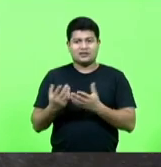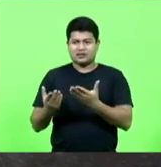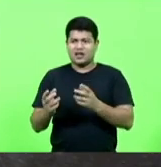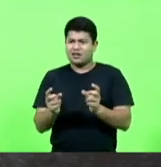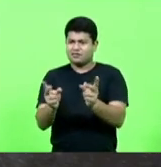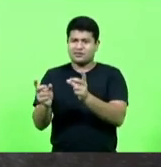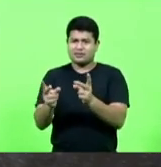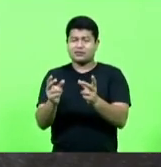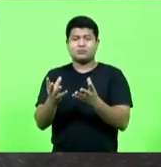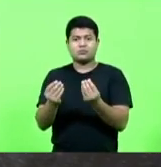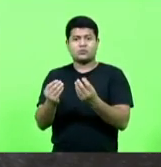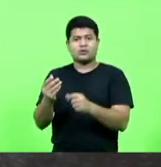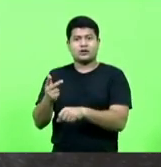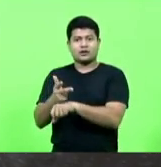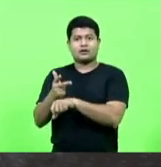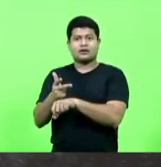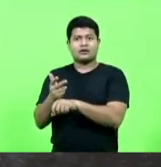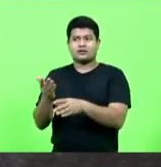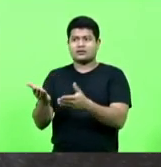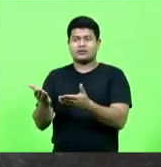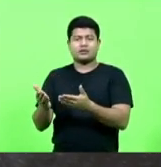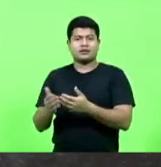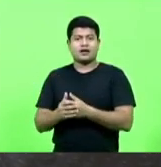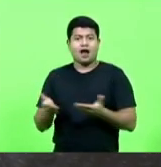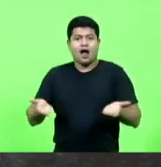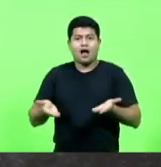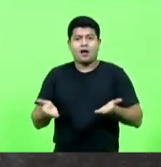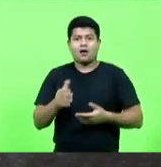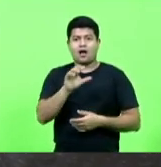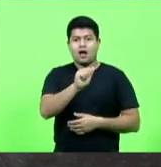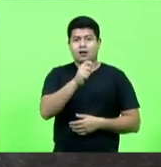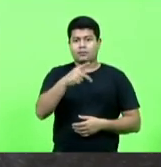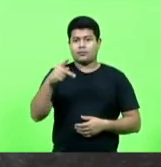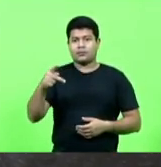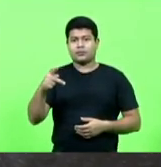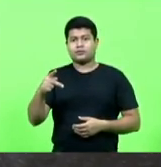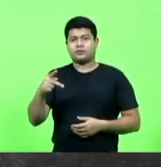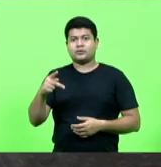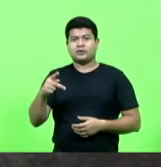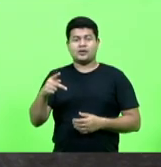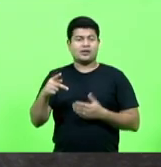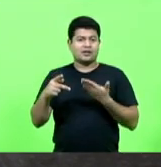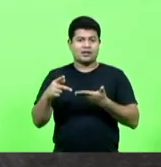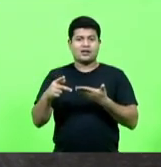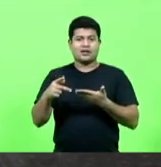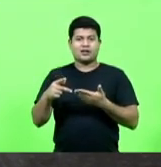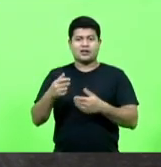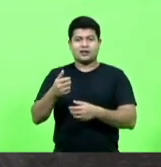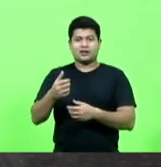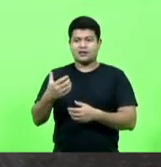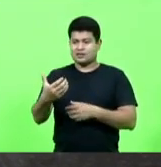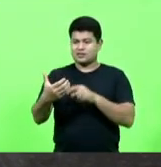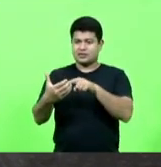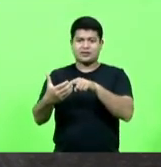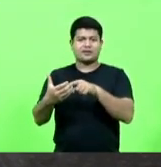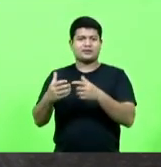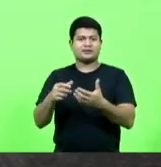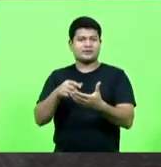coisa que sabem pedir. E agora com a PP, com o aplicativo, a polícia cabe na palma da sua mão.